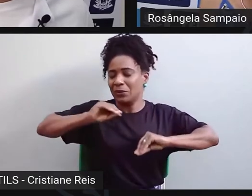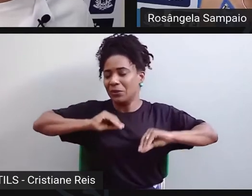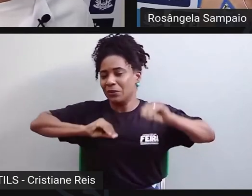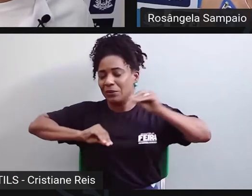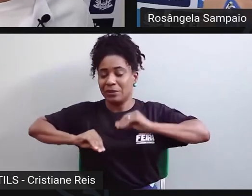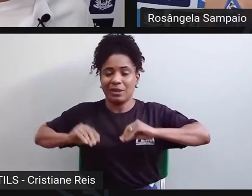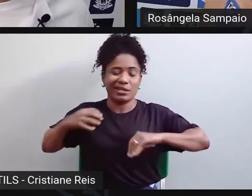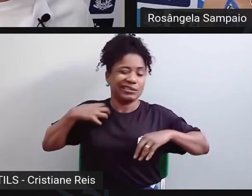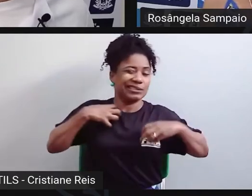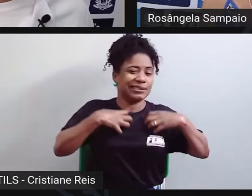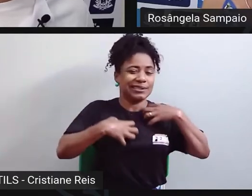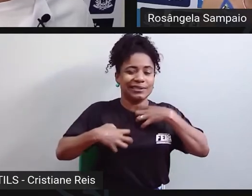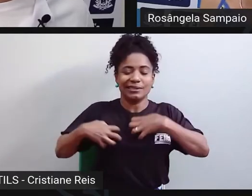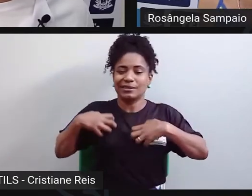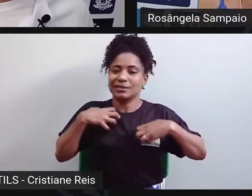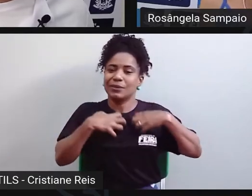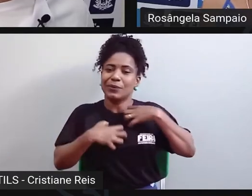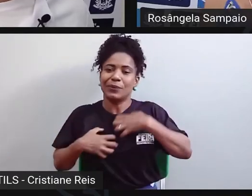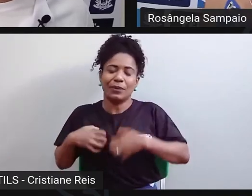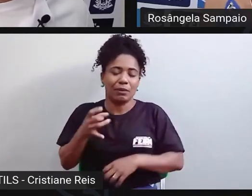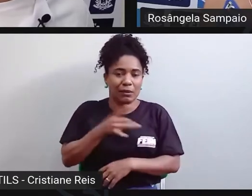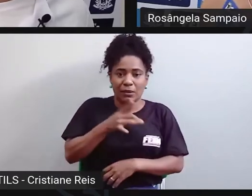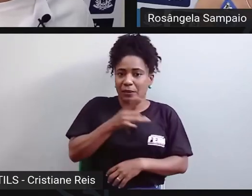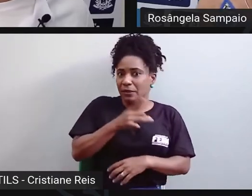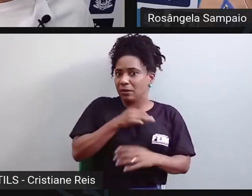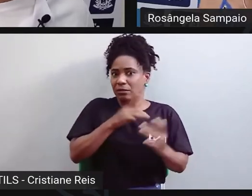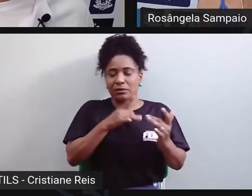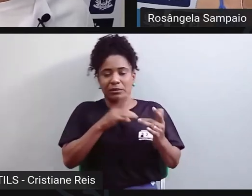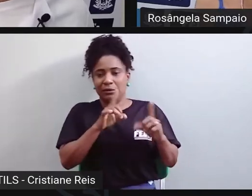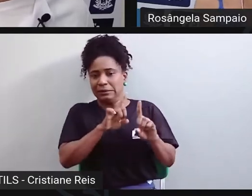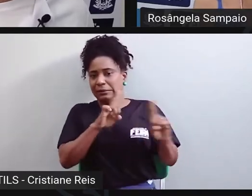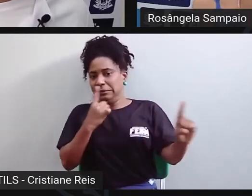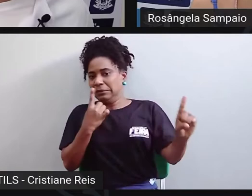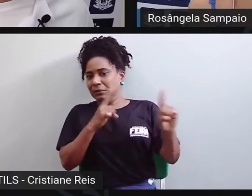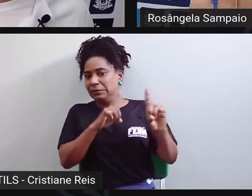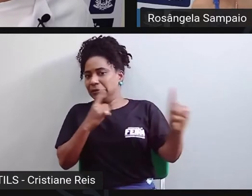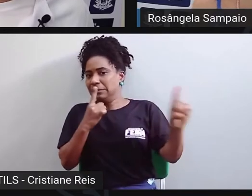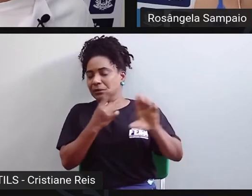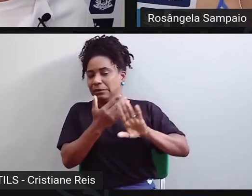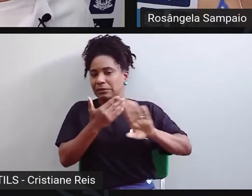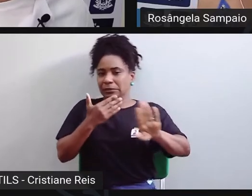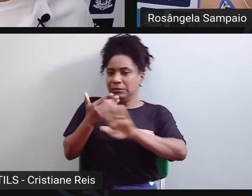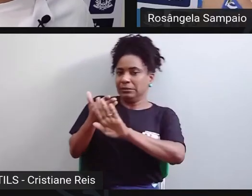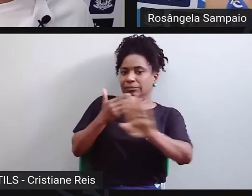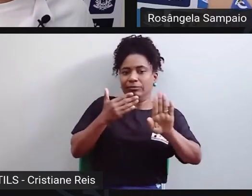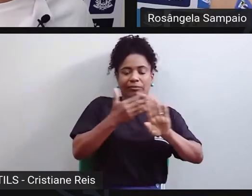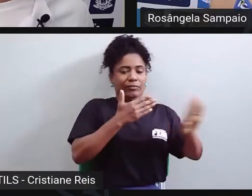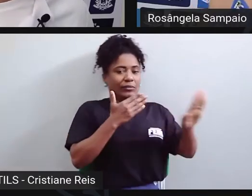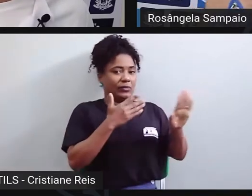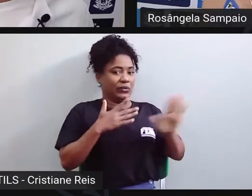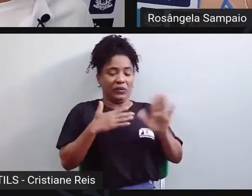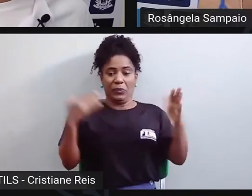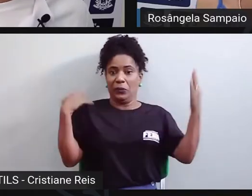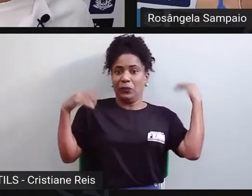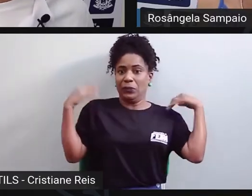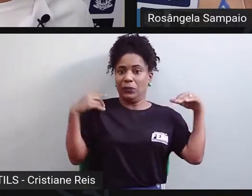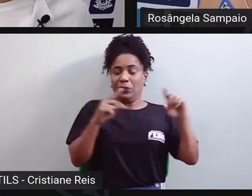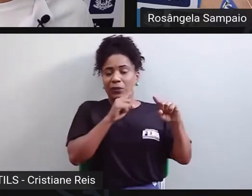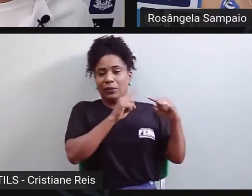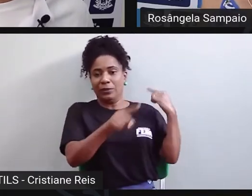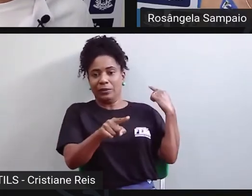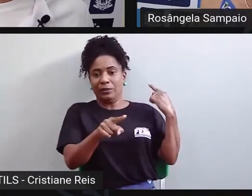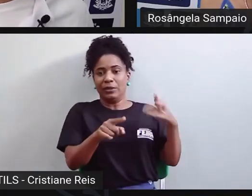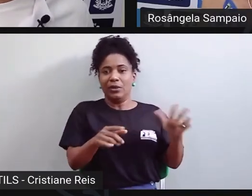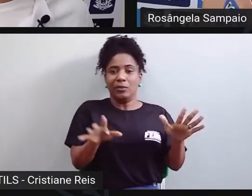muito grande, a uma fobia do contato social, então, não saio para não me contaminar, eu não quero estar com outro